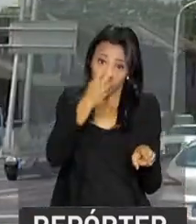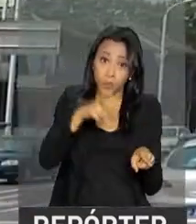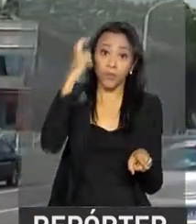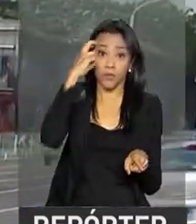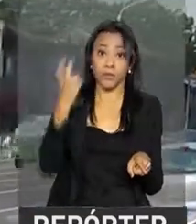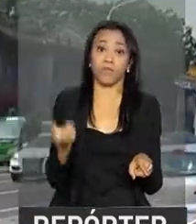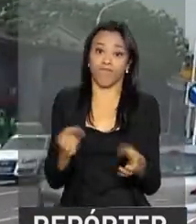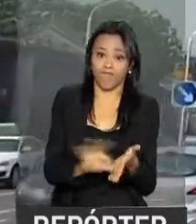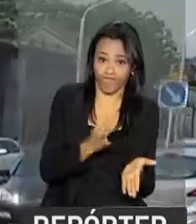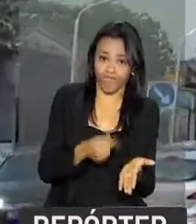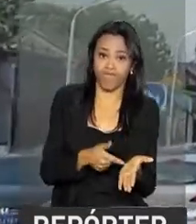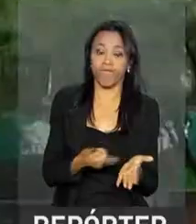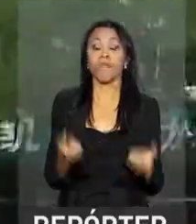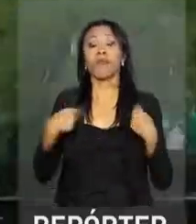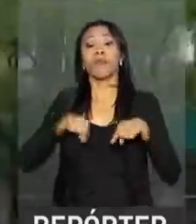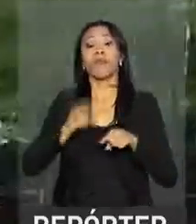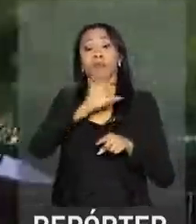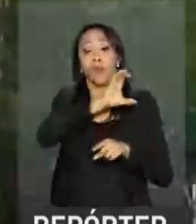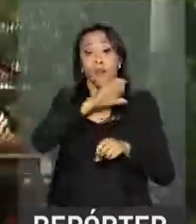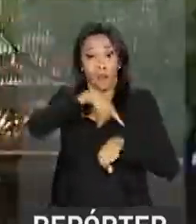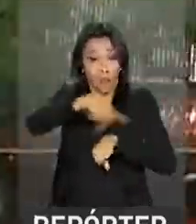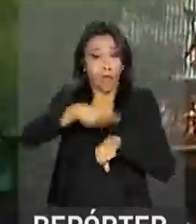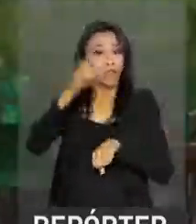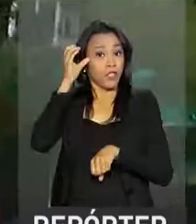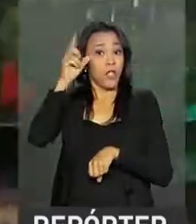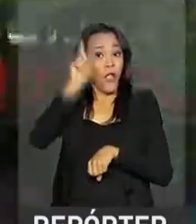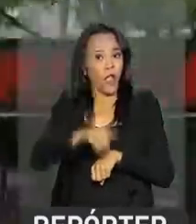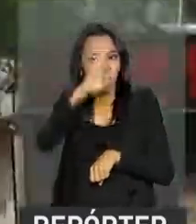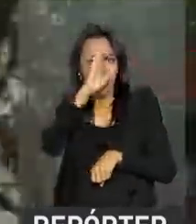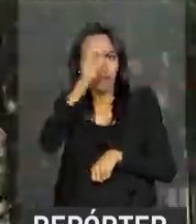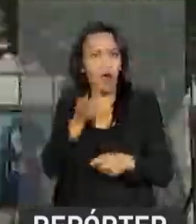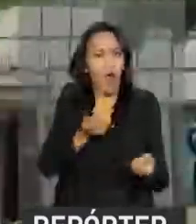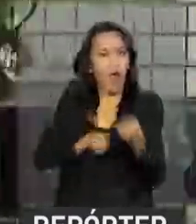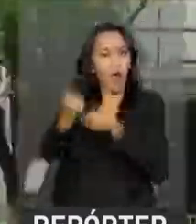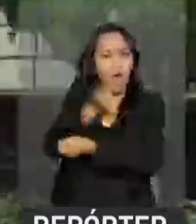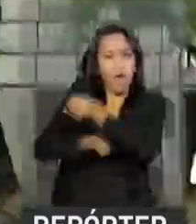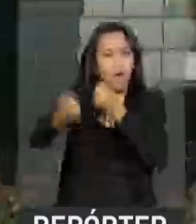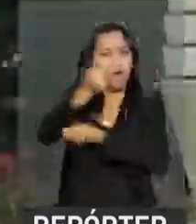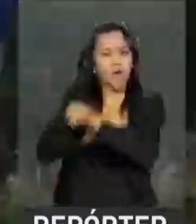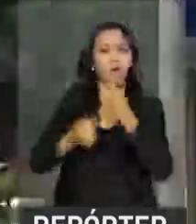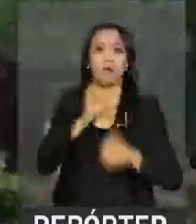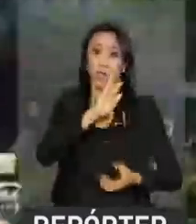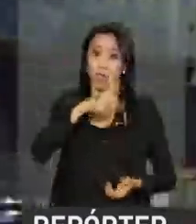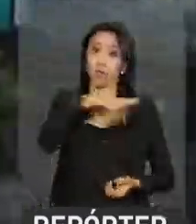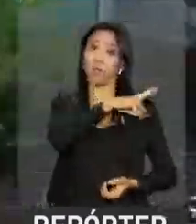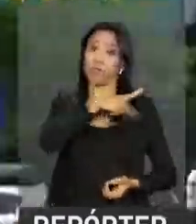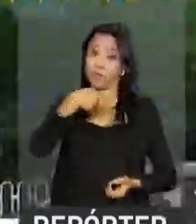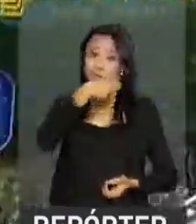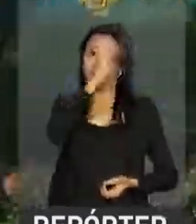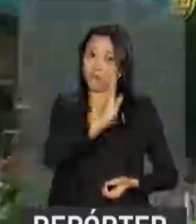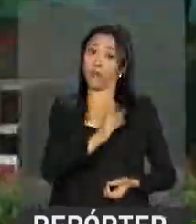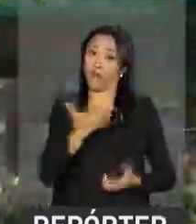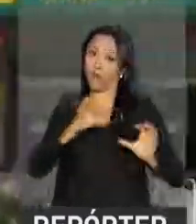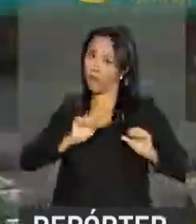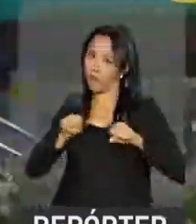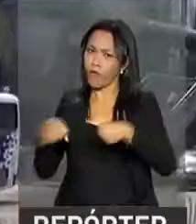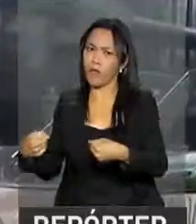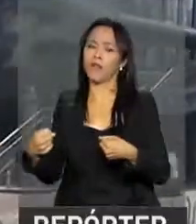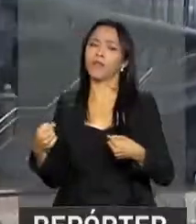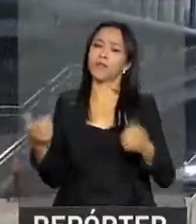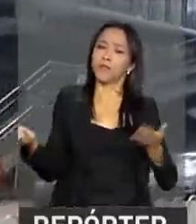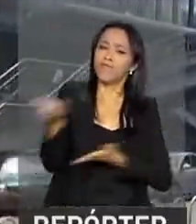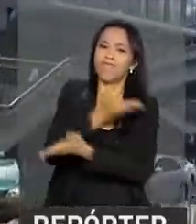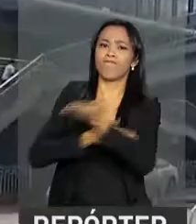A China é o principal parceiro comercial do Brasil e o presidente quer fortalecer essa relação econômica e deve defender a